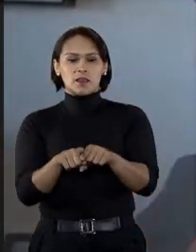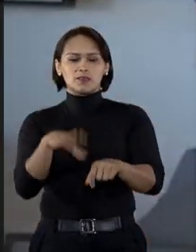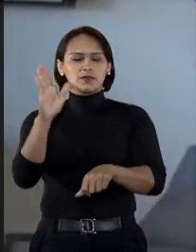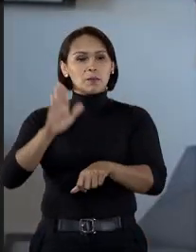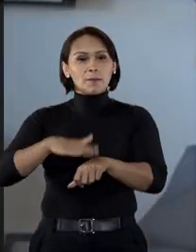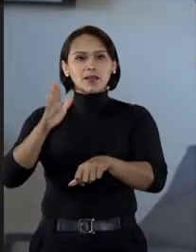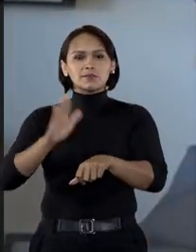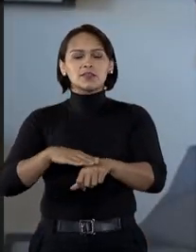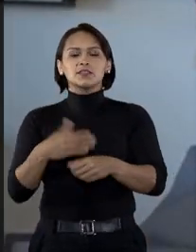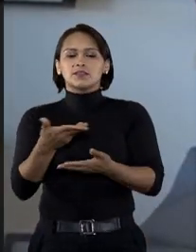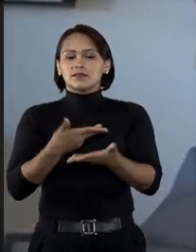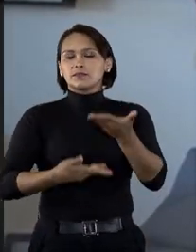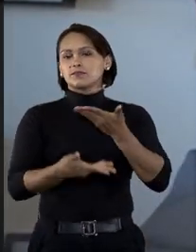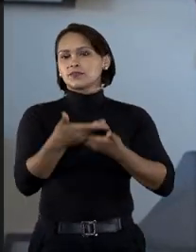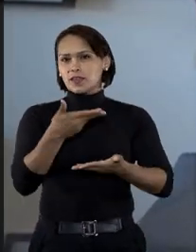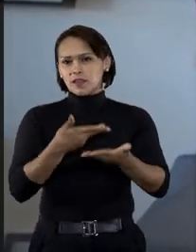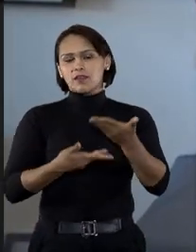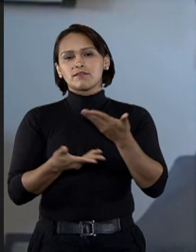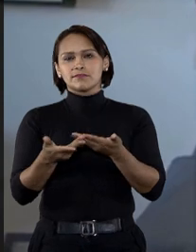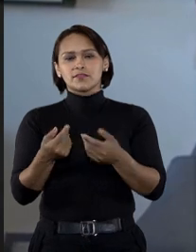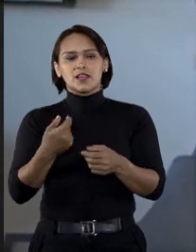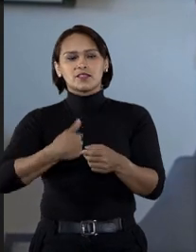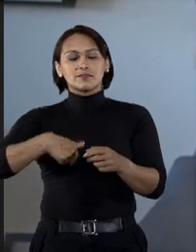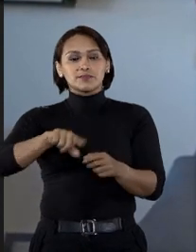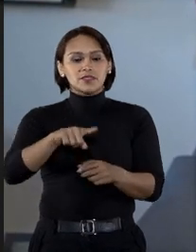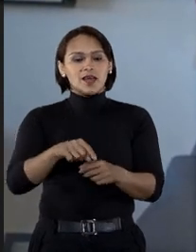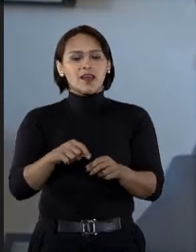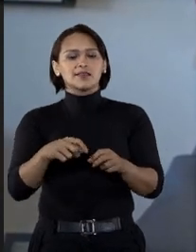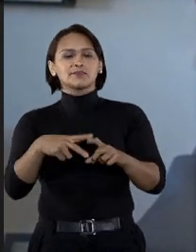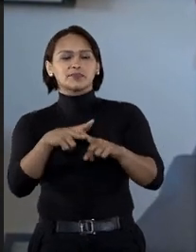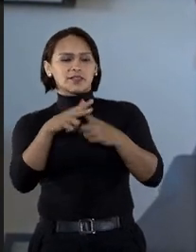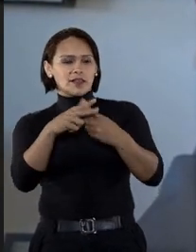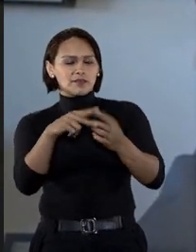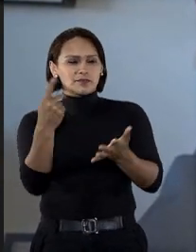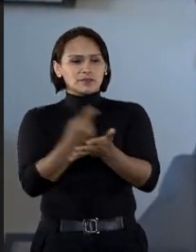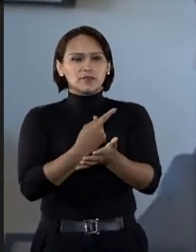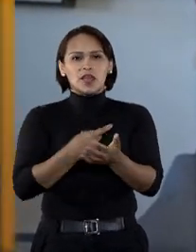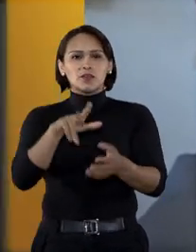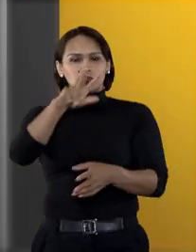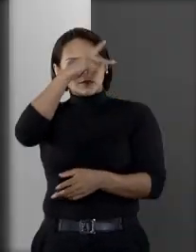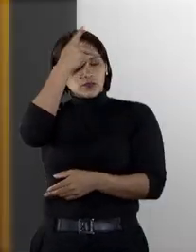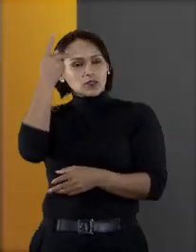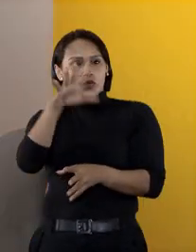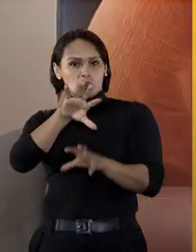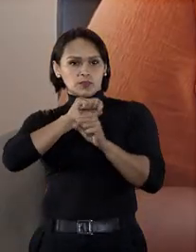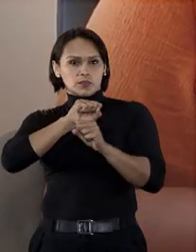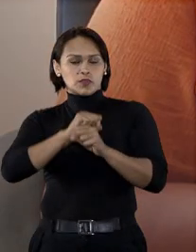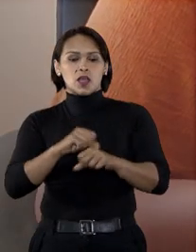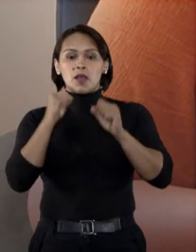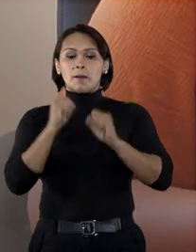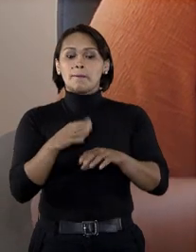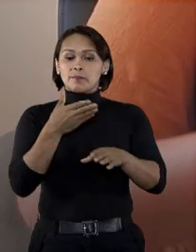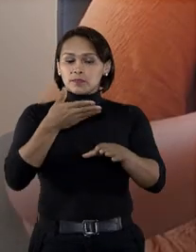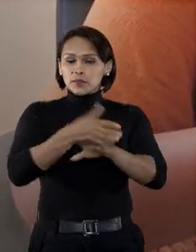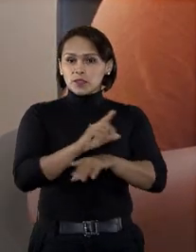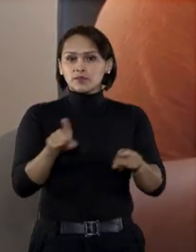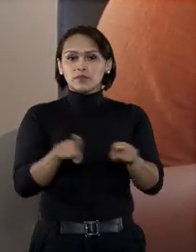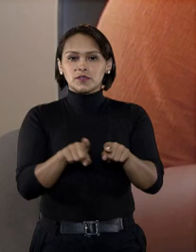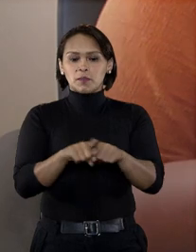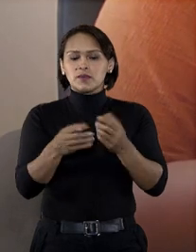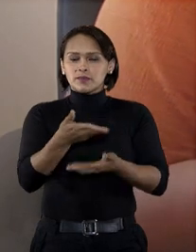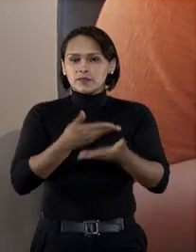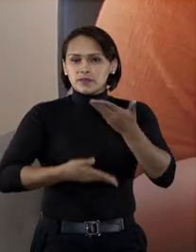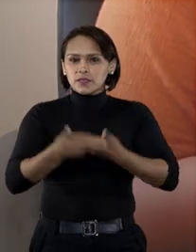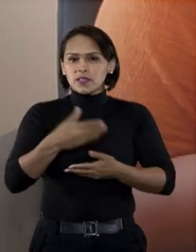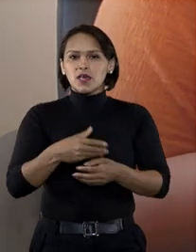maiores causas são relacionadas a acidentes de consumo. E pode ser, inclusive,